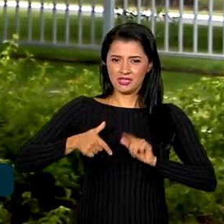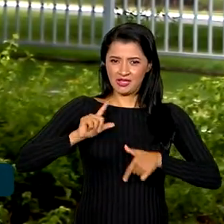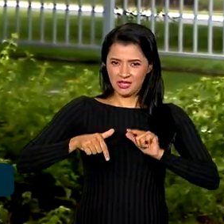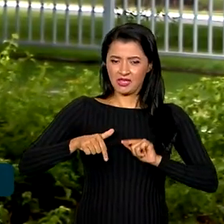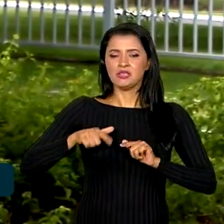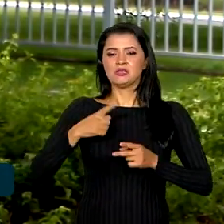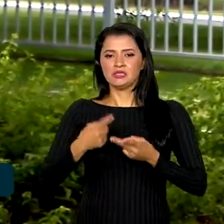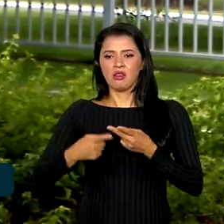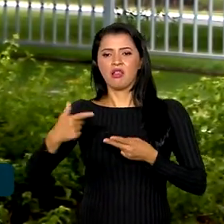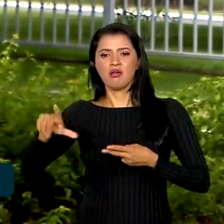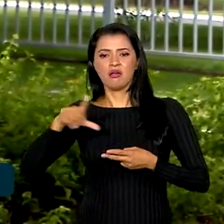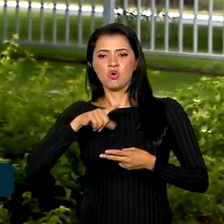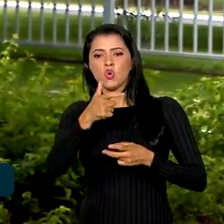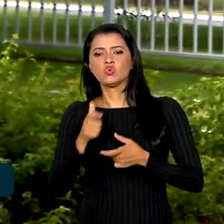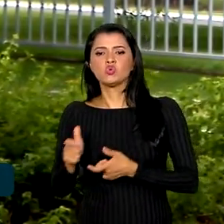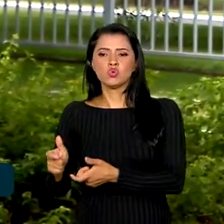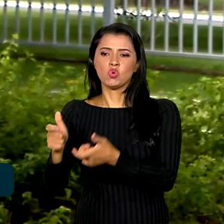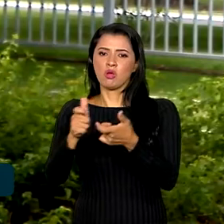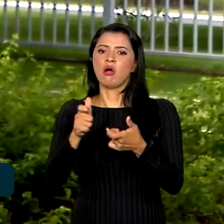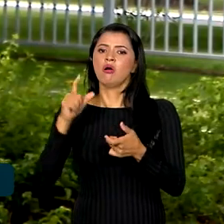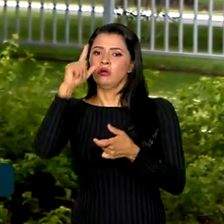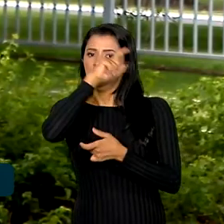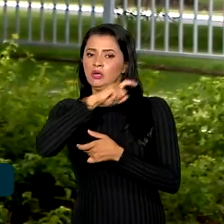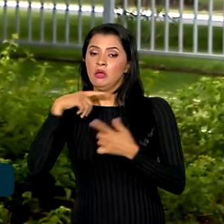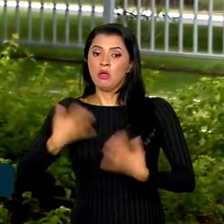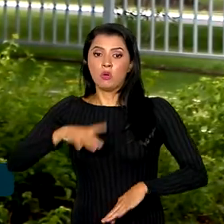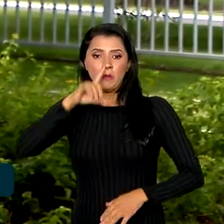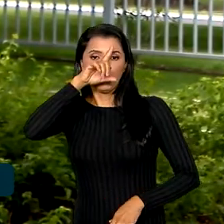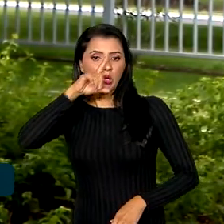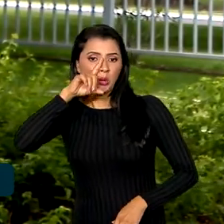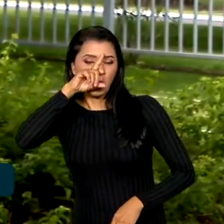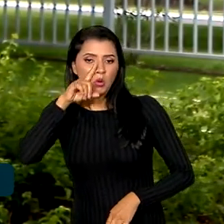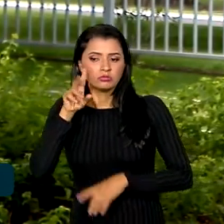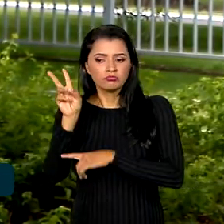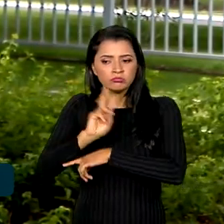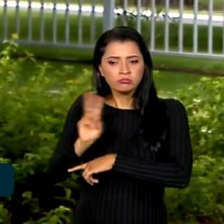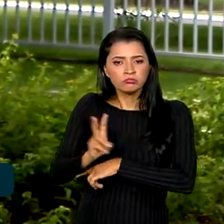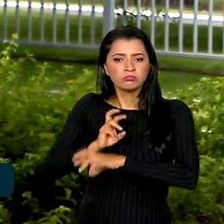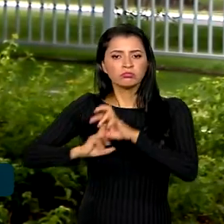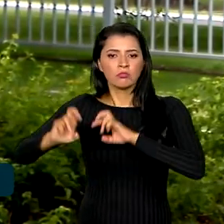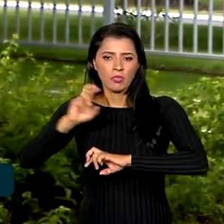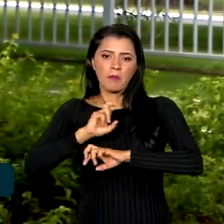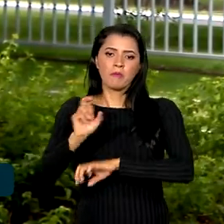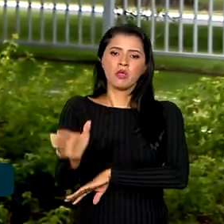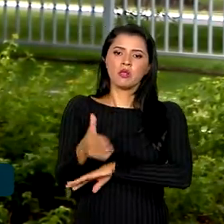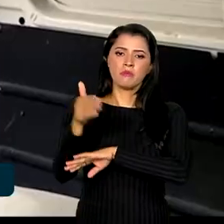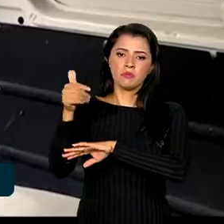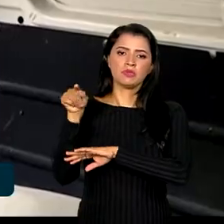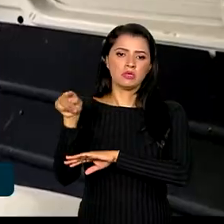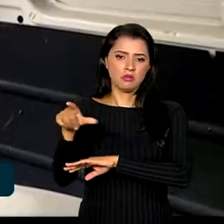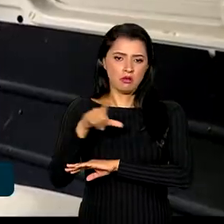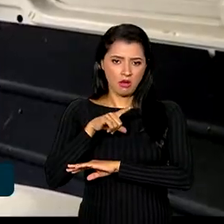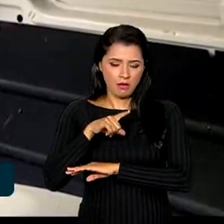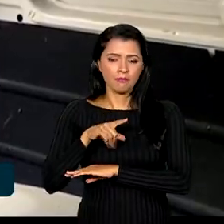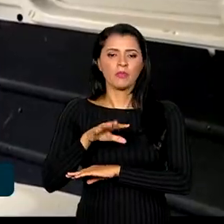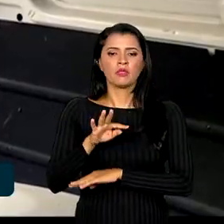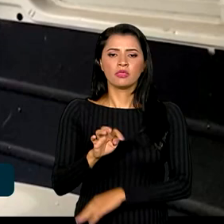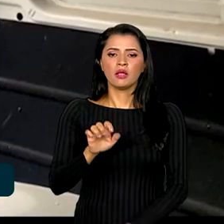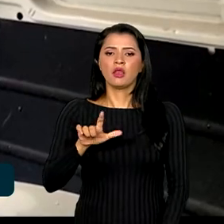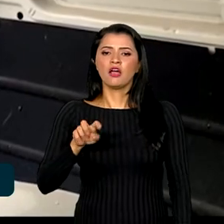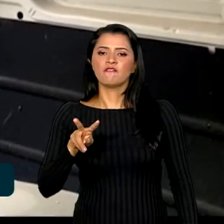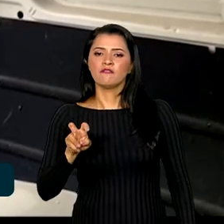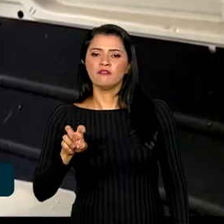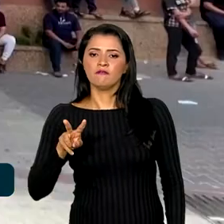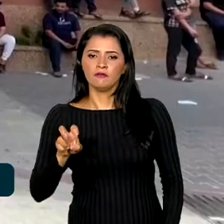e em outros locais considerados críticos e estão sendo monitorados pela Embaixada em Tel Aviv. Até o momento,